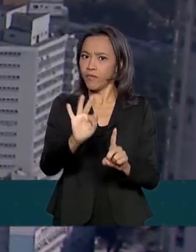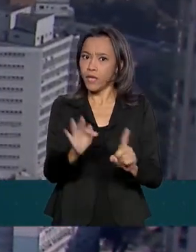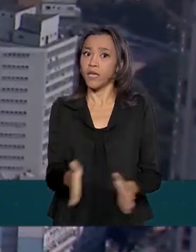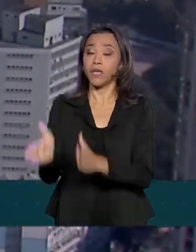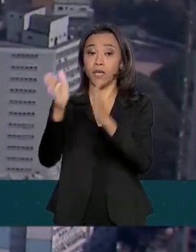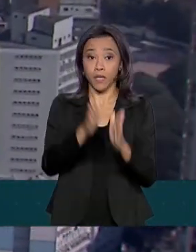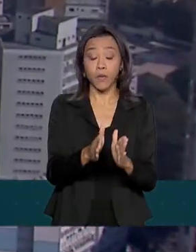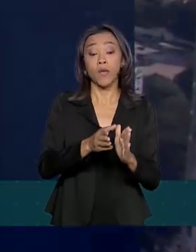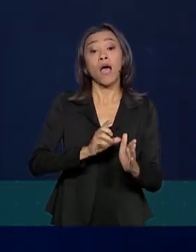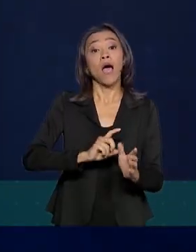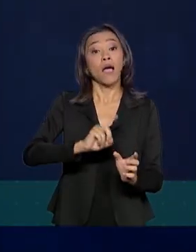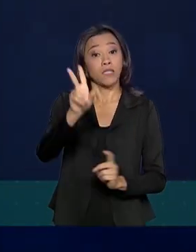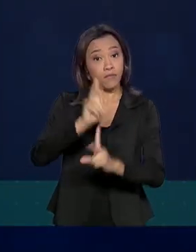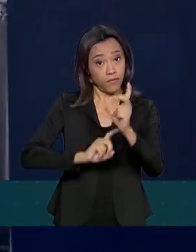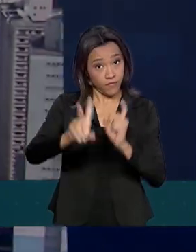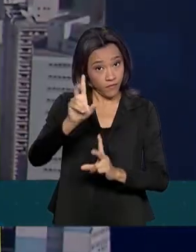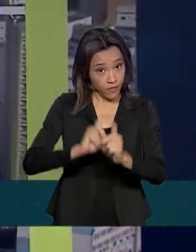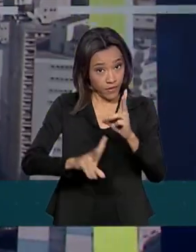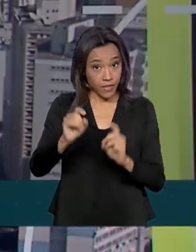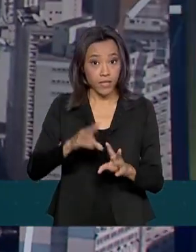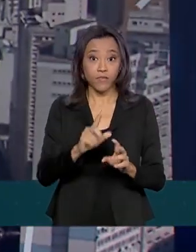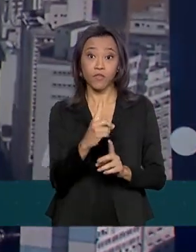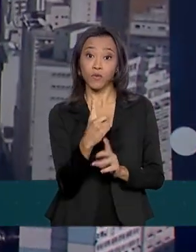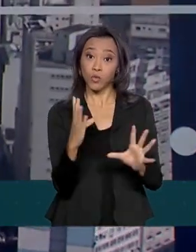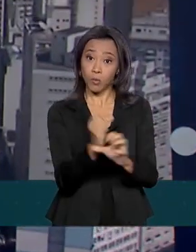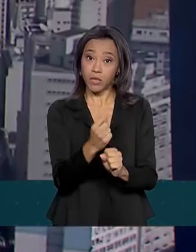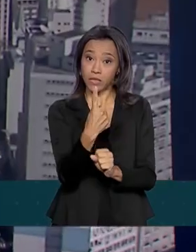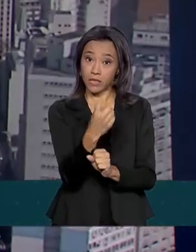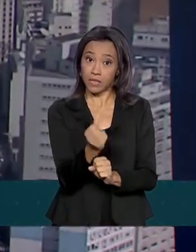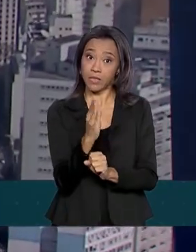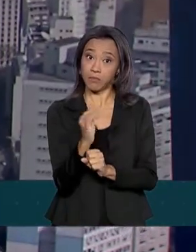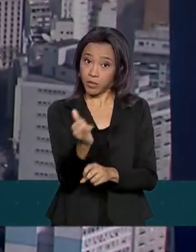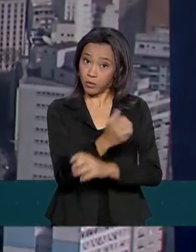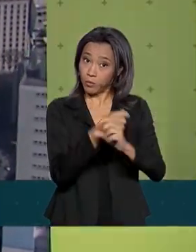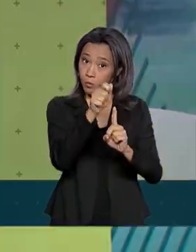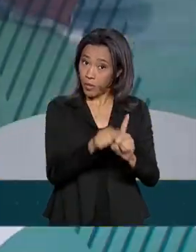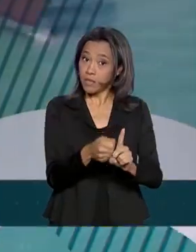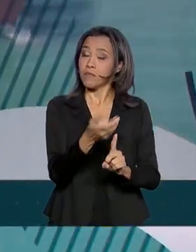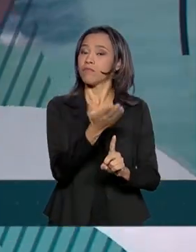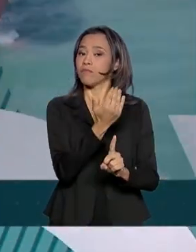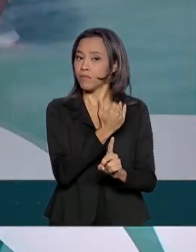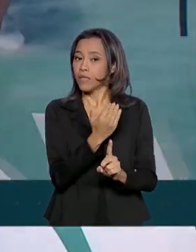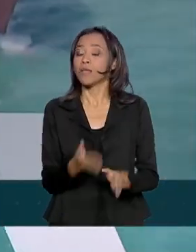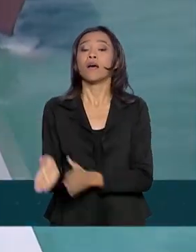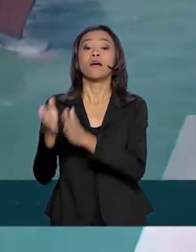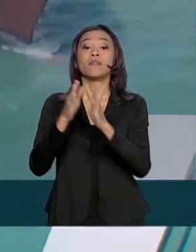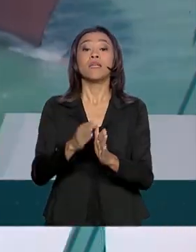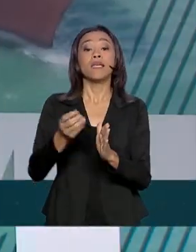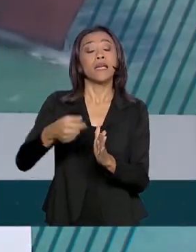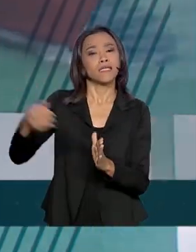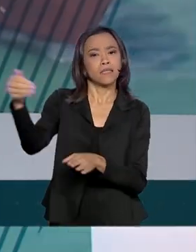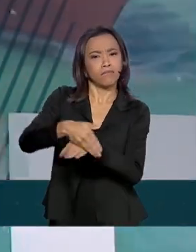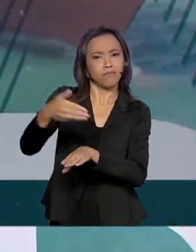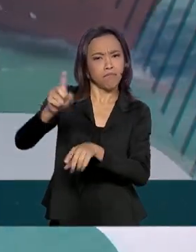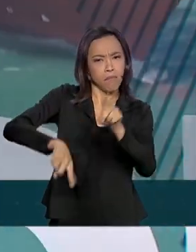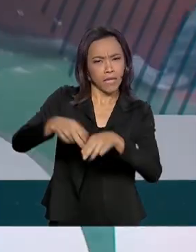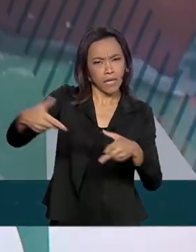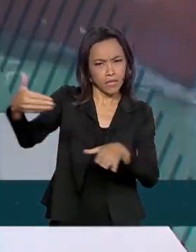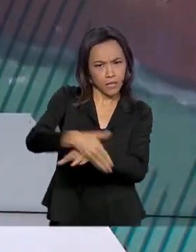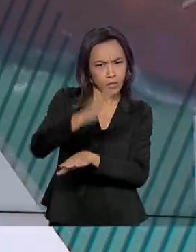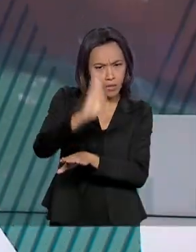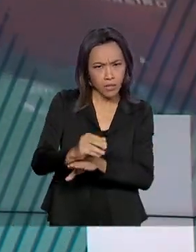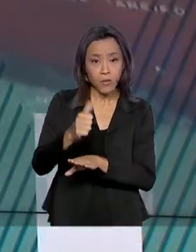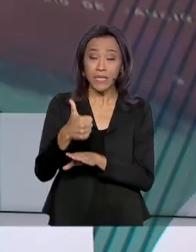exportações somaram US 16 bilhões no mês passado e as importações, 13 bilhões, segundo o Ministério da